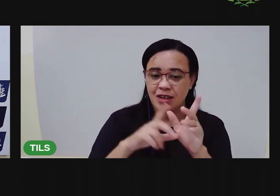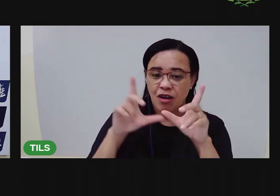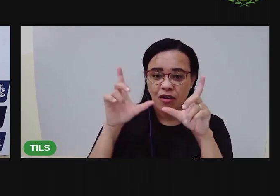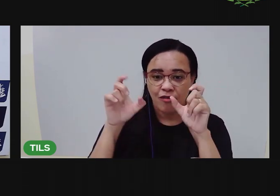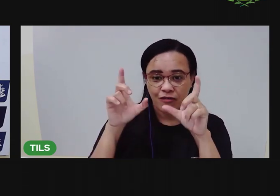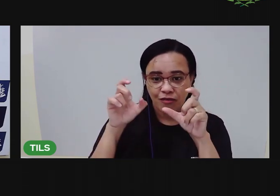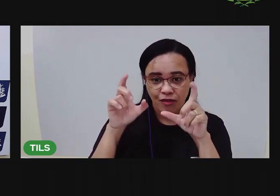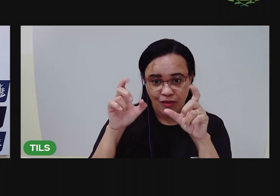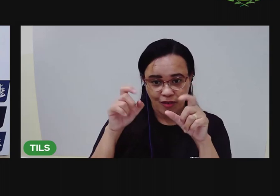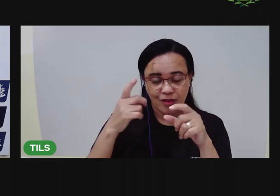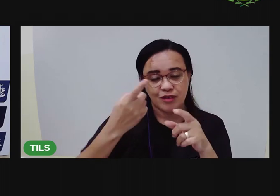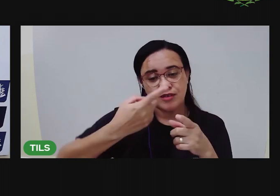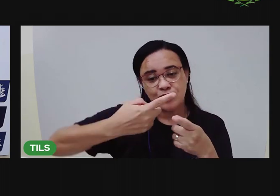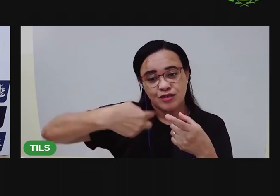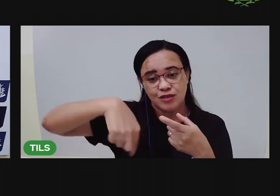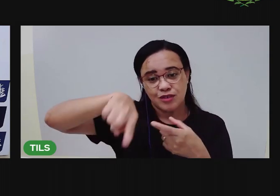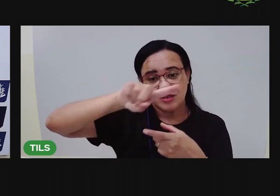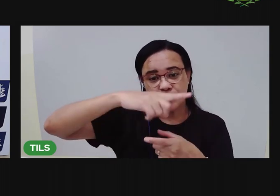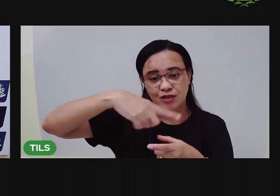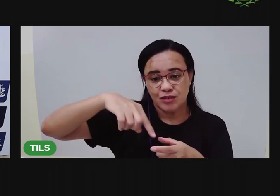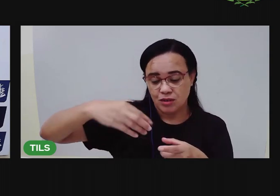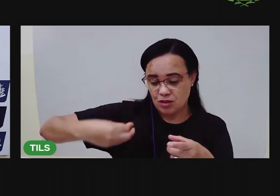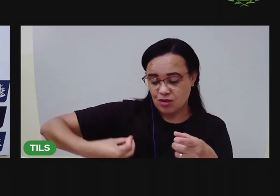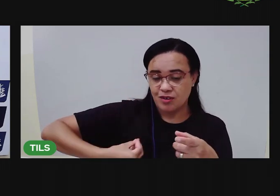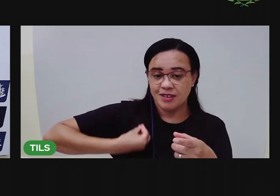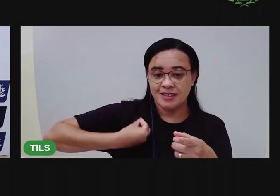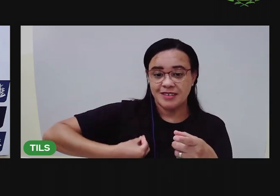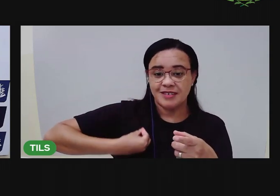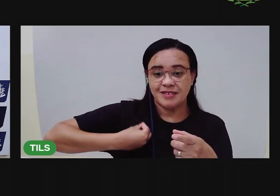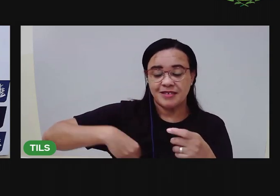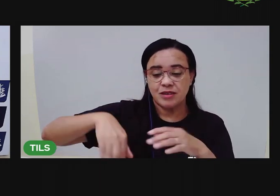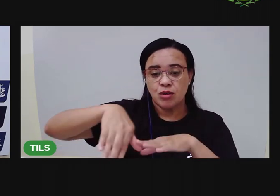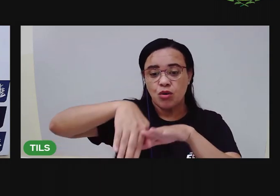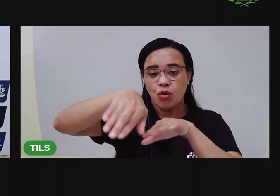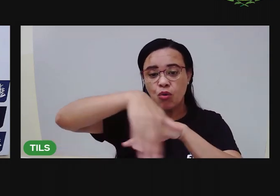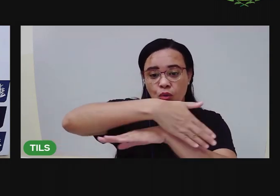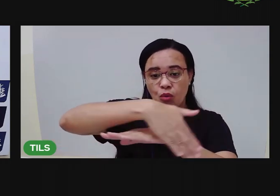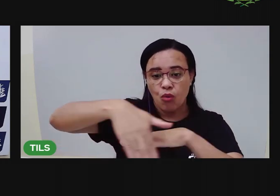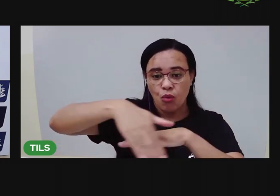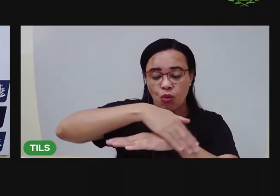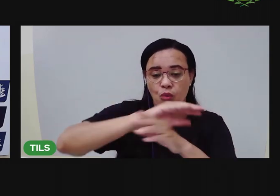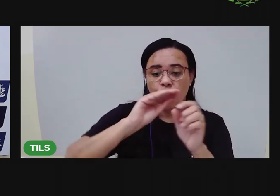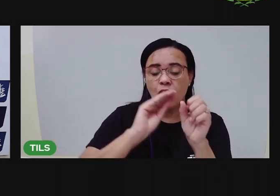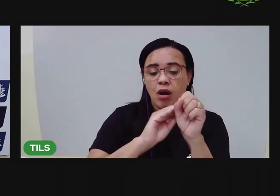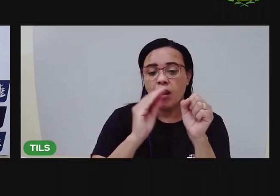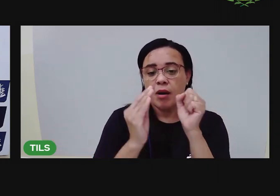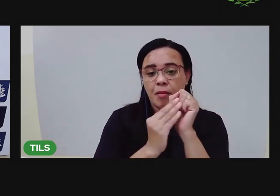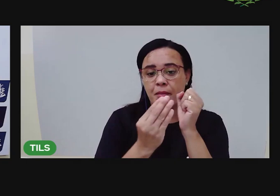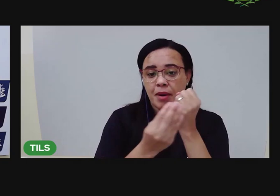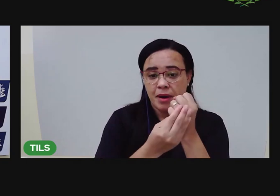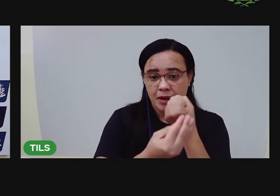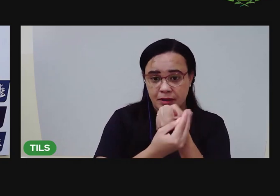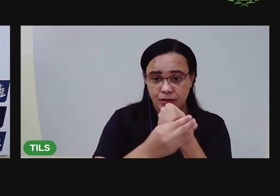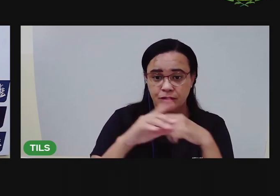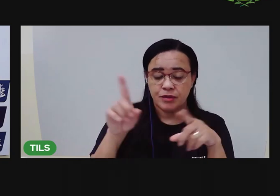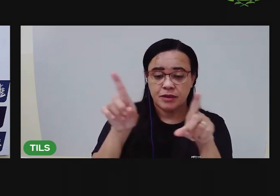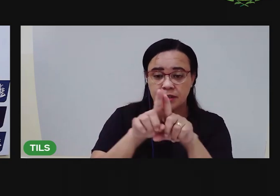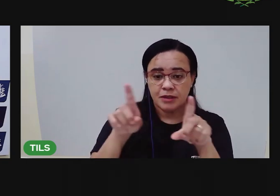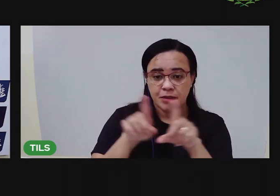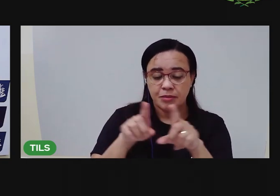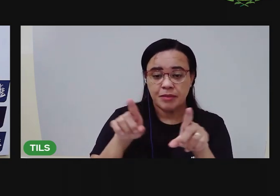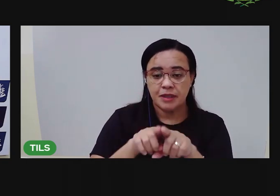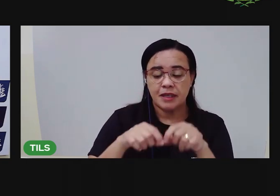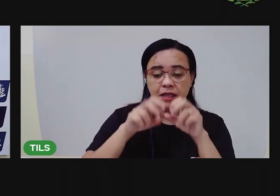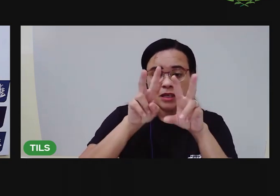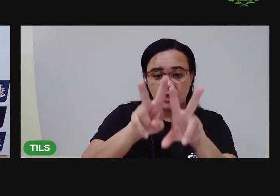vivemos, né? Trouxe aqui imagens de ruas, de bairros, tanto de ambientes rurais,